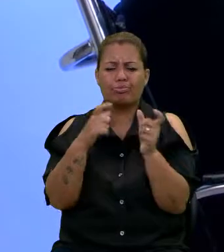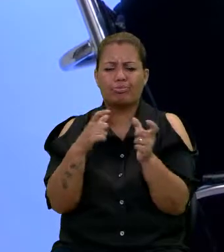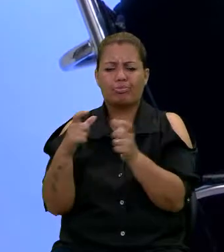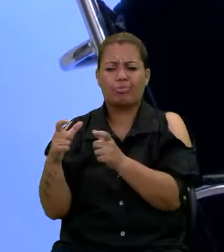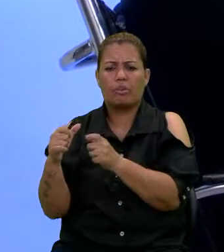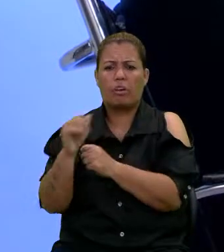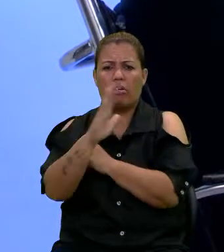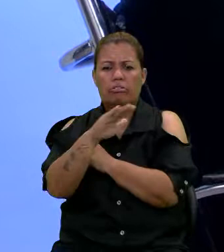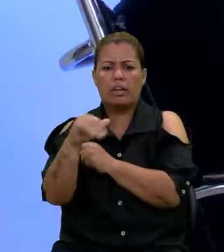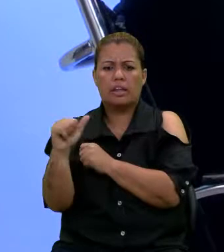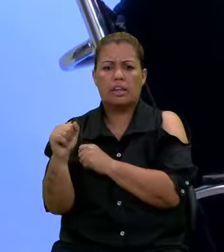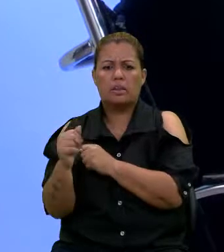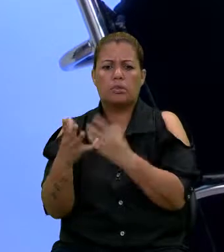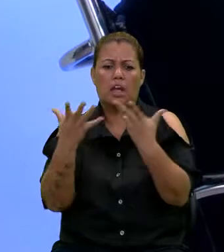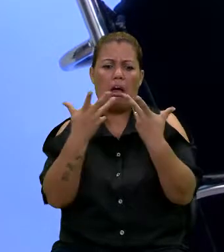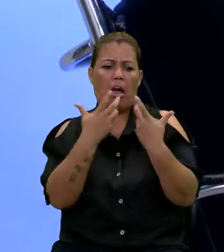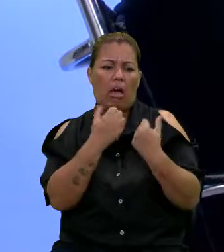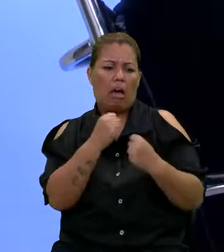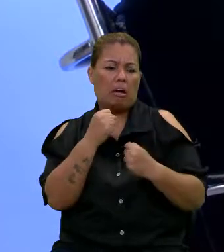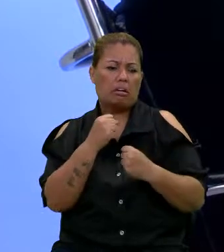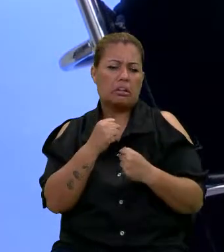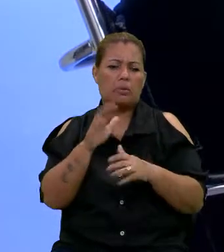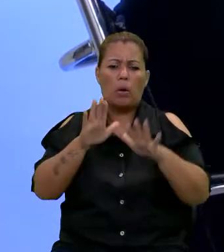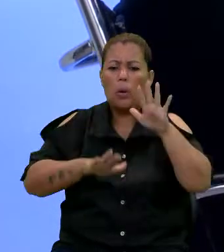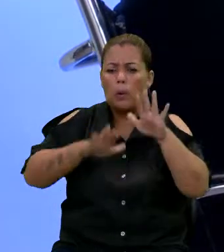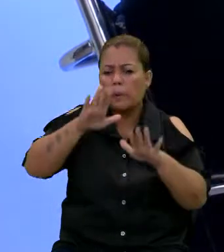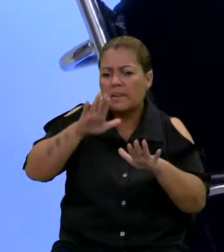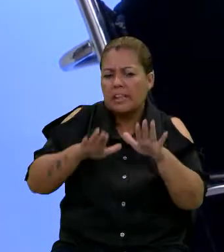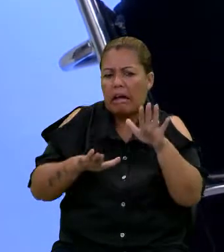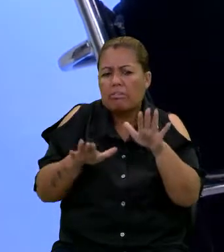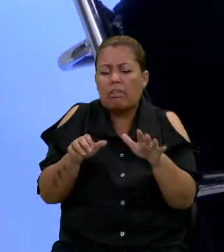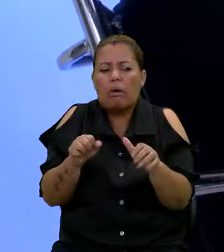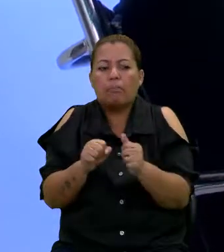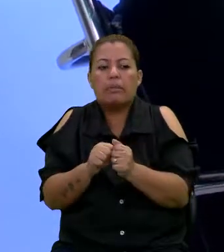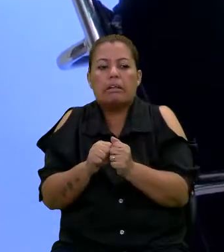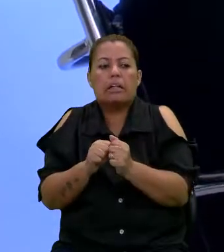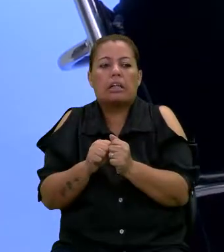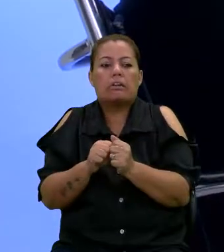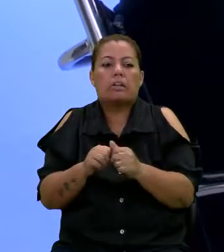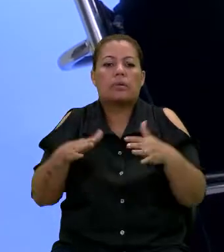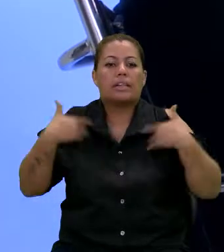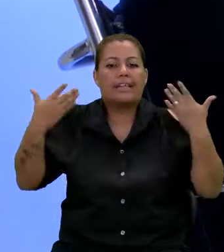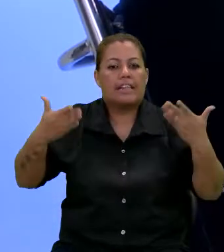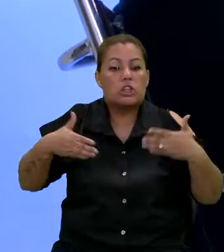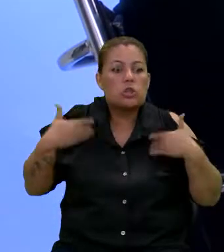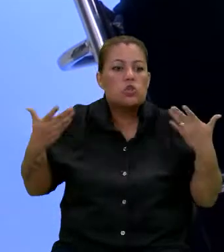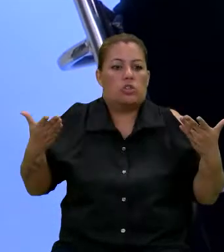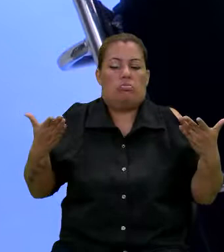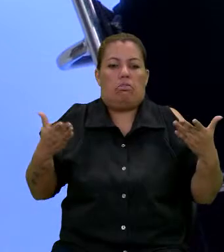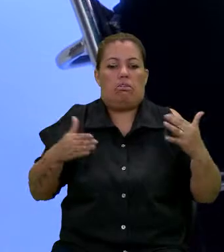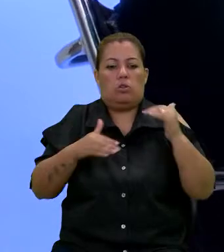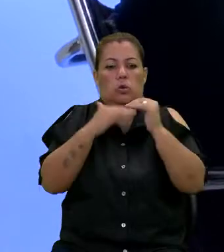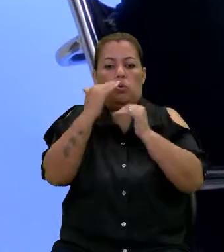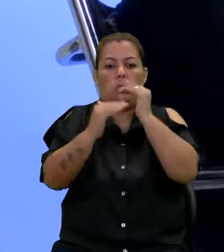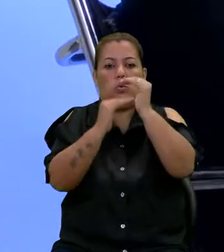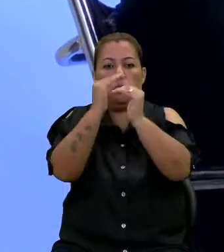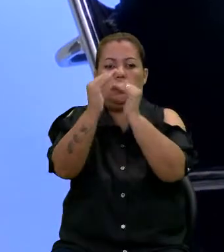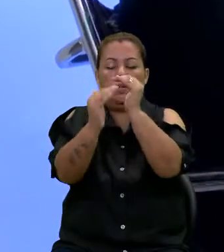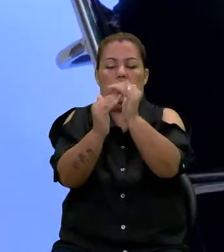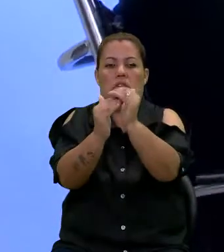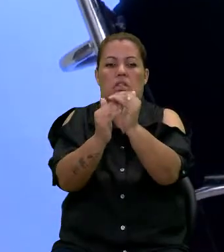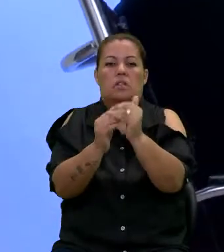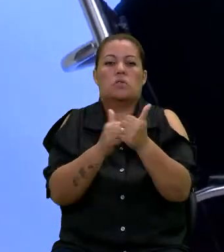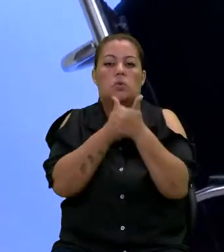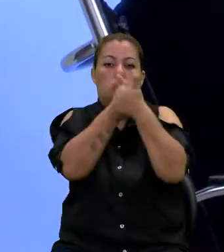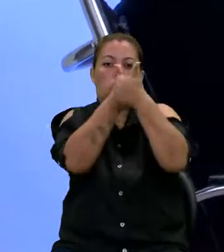essa criança possa receber tratamento adequado, que ela possa ser estimulada, que todo o seu desenvolvimento possa ser